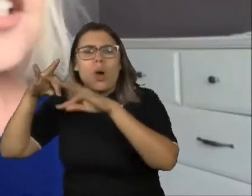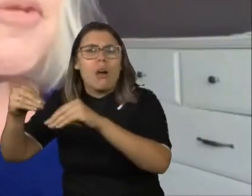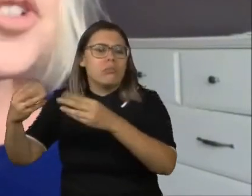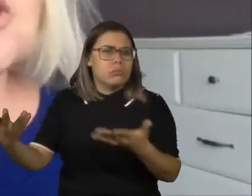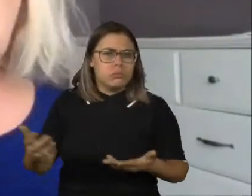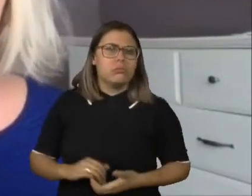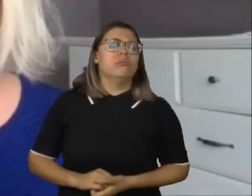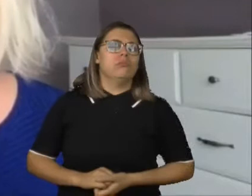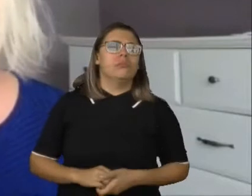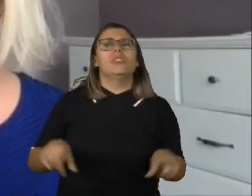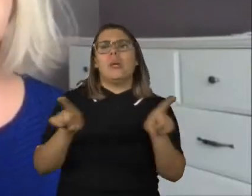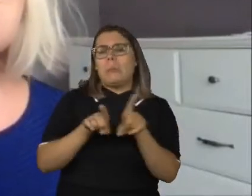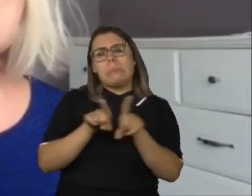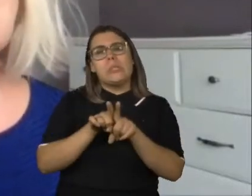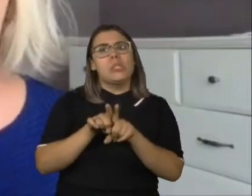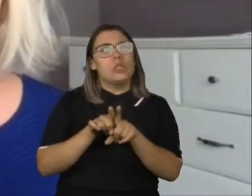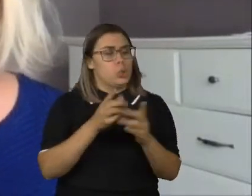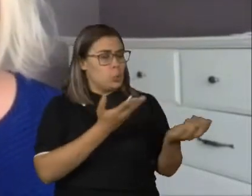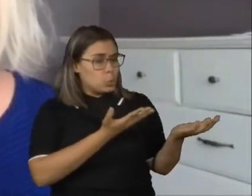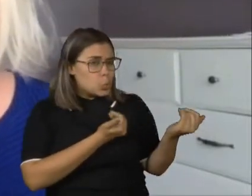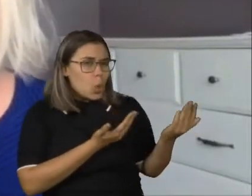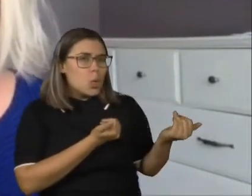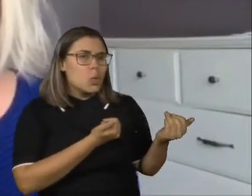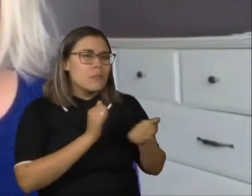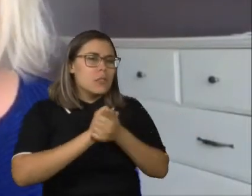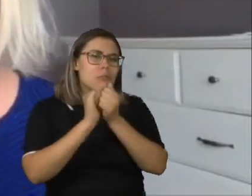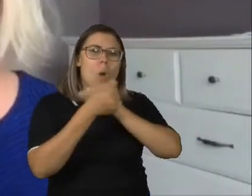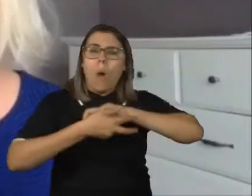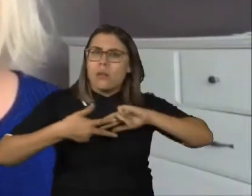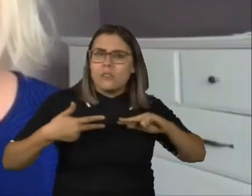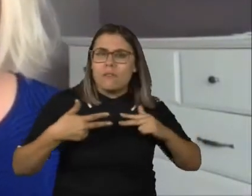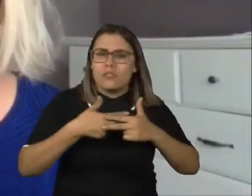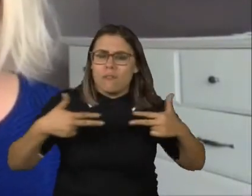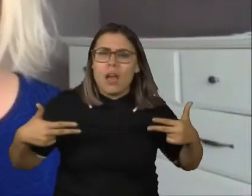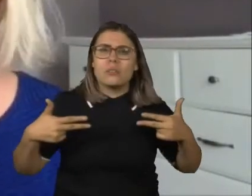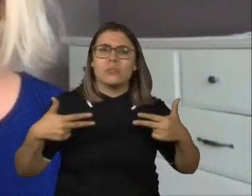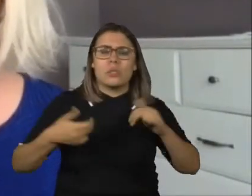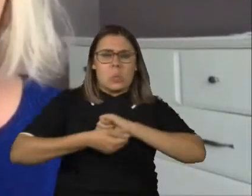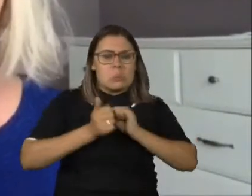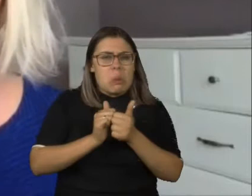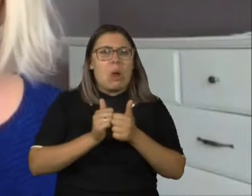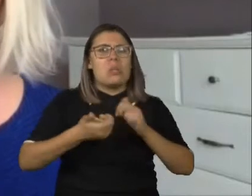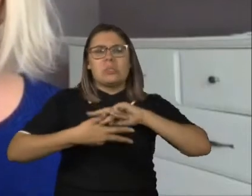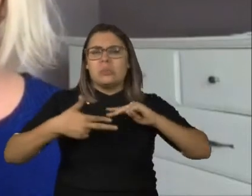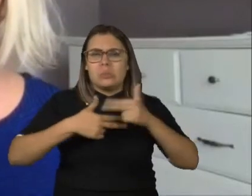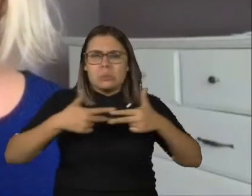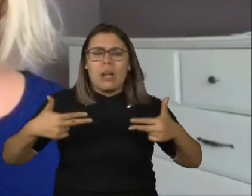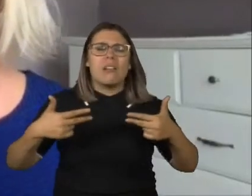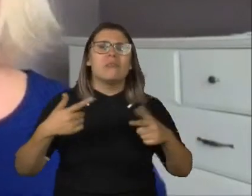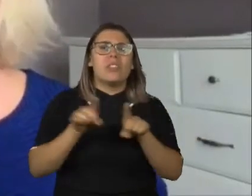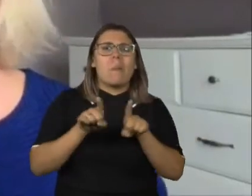temos jovens fazendo atividades esportivas, assim, bem diferenciadas, como bicicross, ginástica